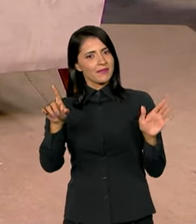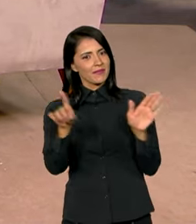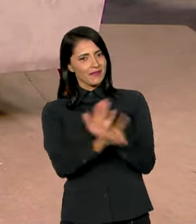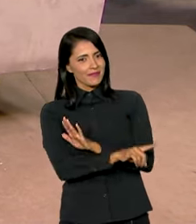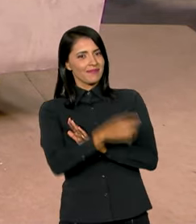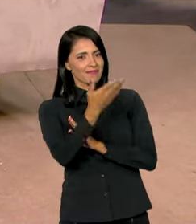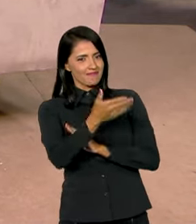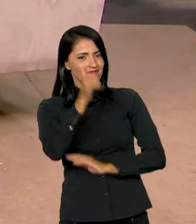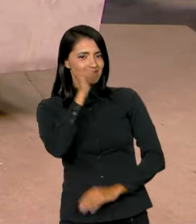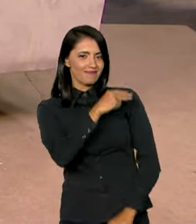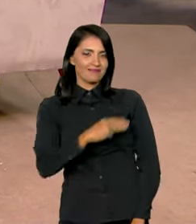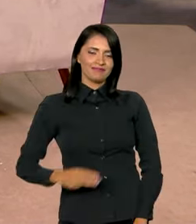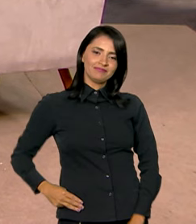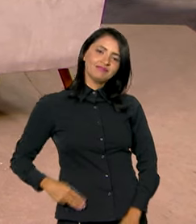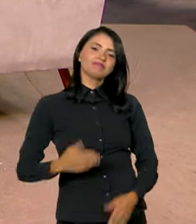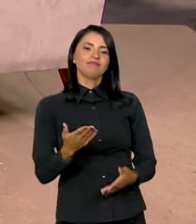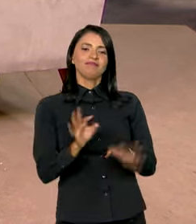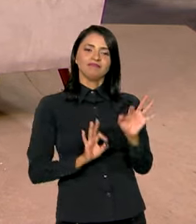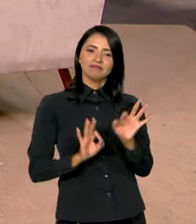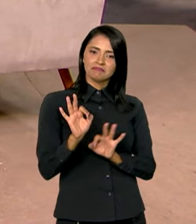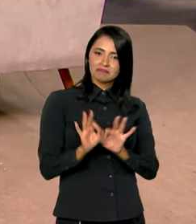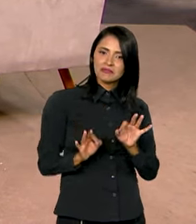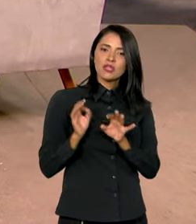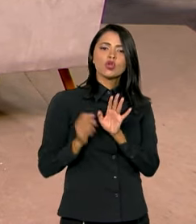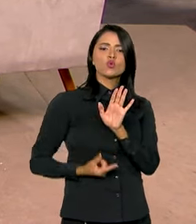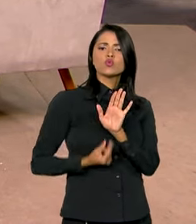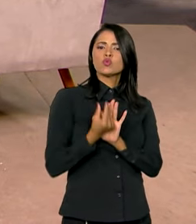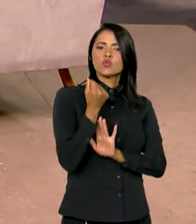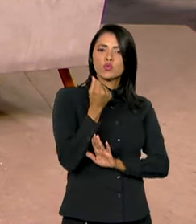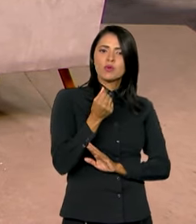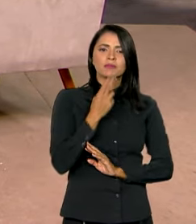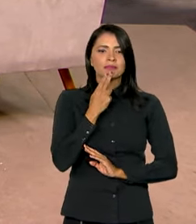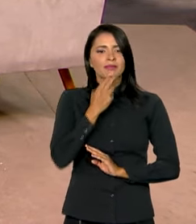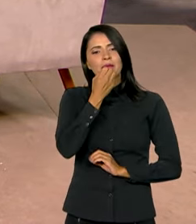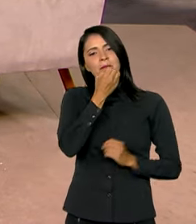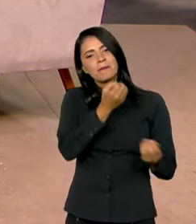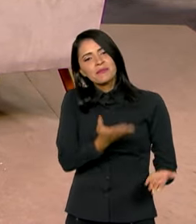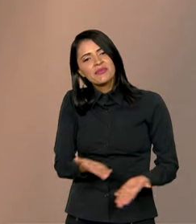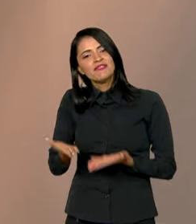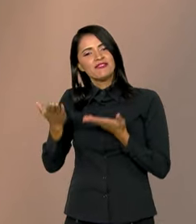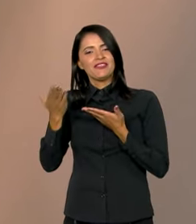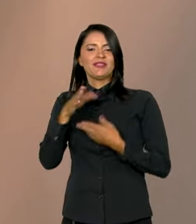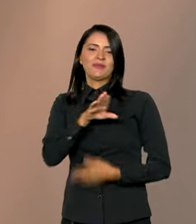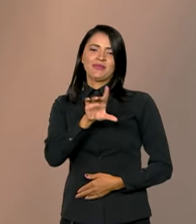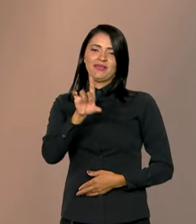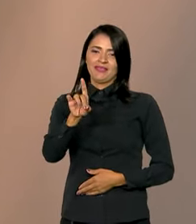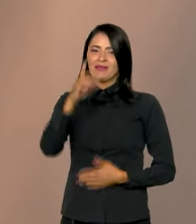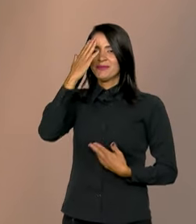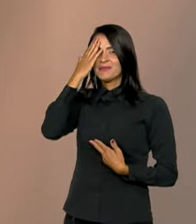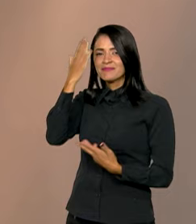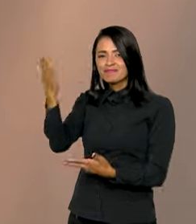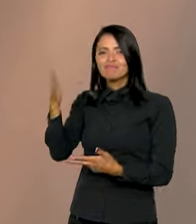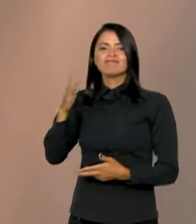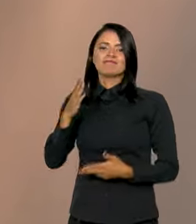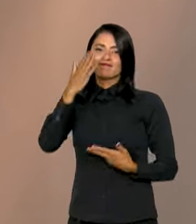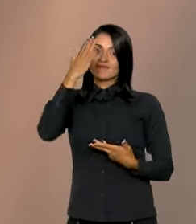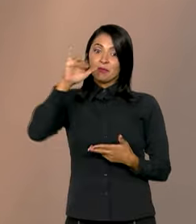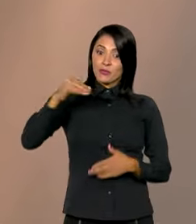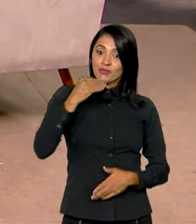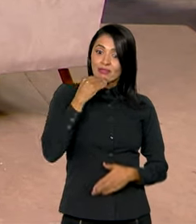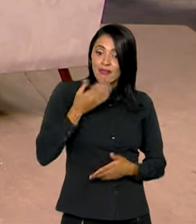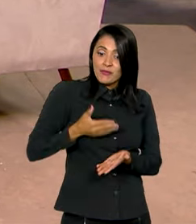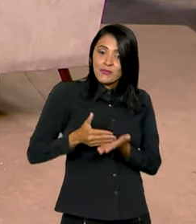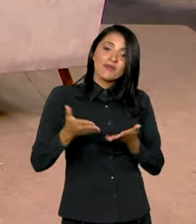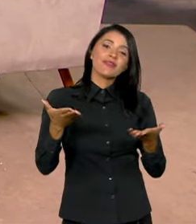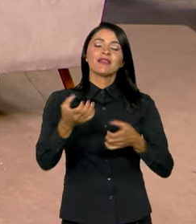Planejamento e Orçamento Simone Tebit, muito obrigado pela sua presença no Brasil em Dia, seja bem-vinda. Obrigada, Roberto, que agradeço a oportunidade de começar o